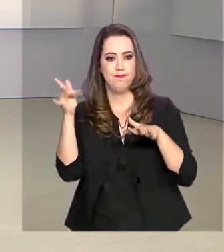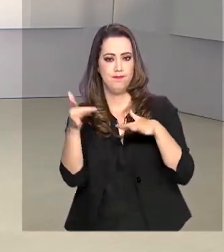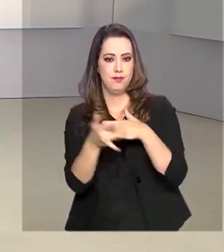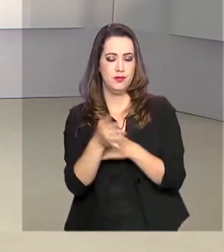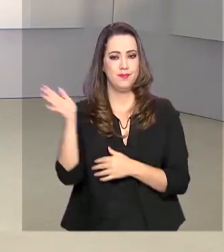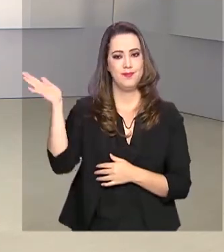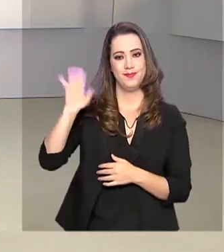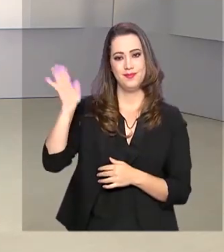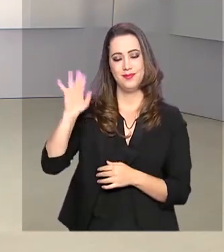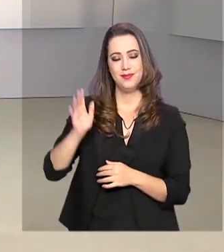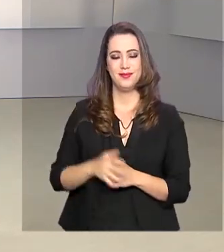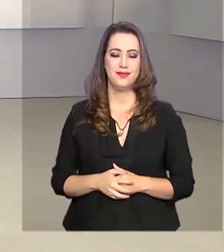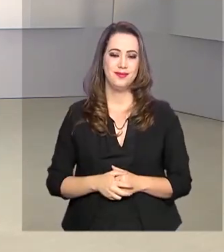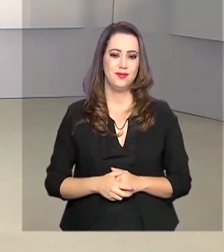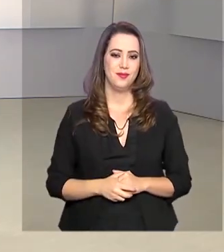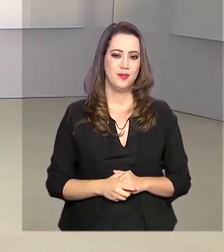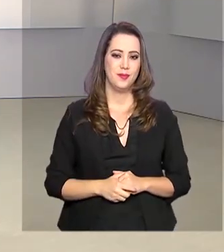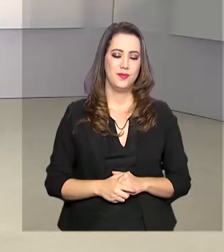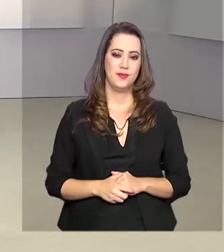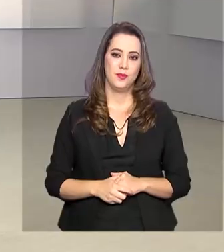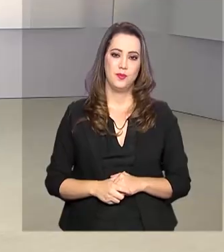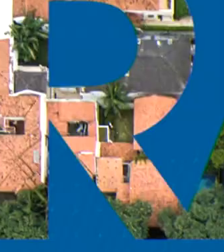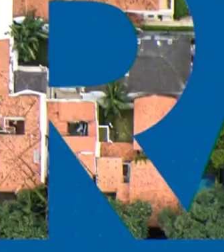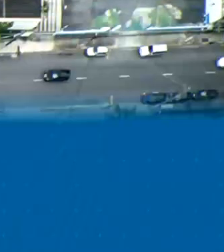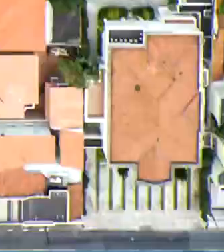redes sociais. Até a próxima edição. Tchau!